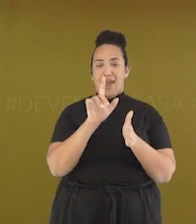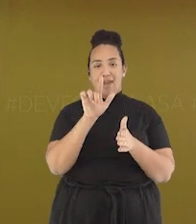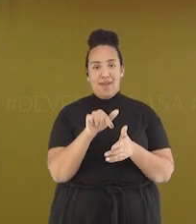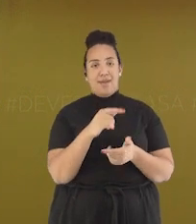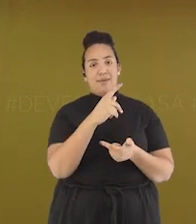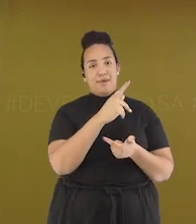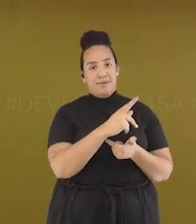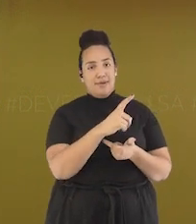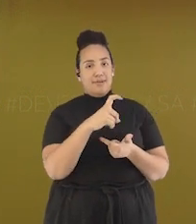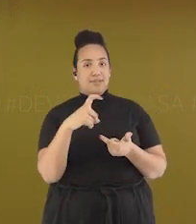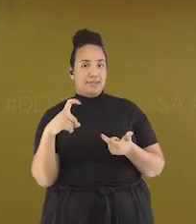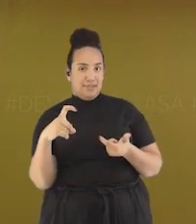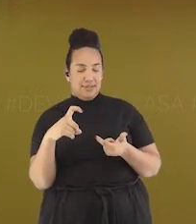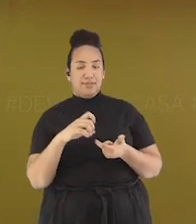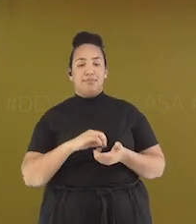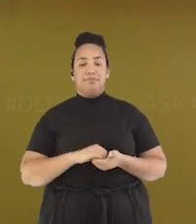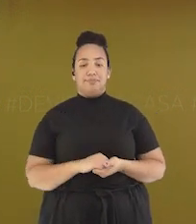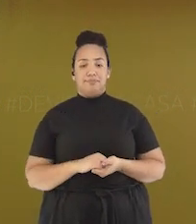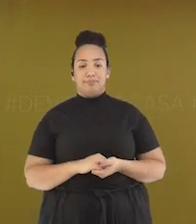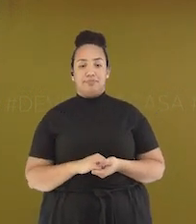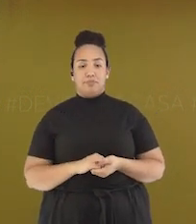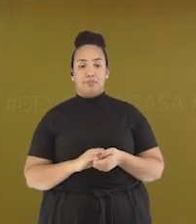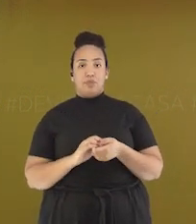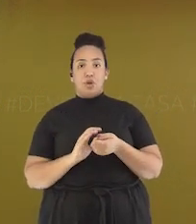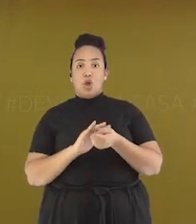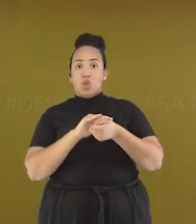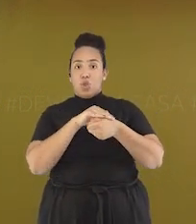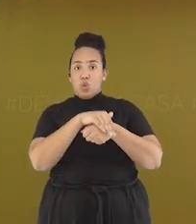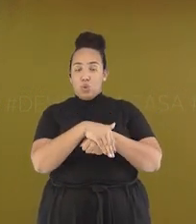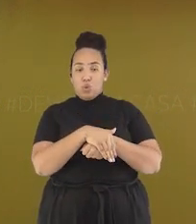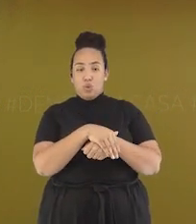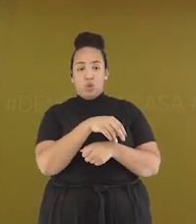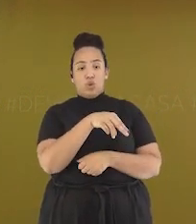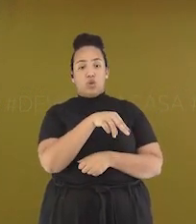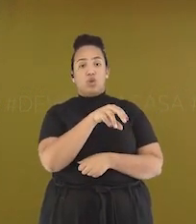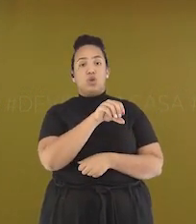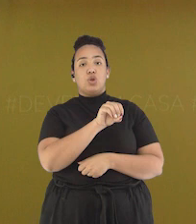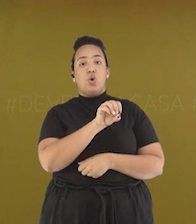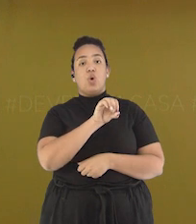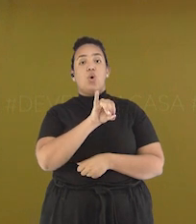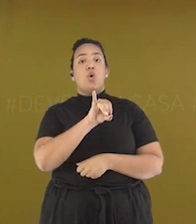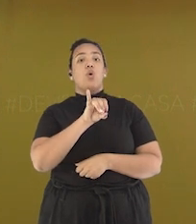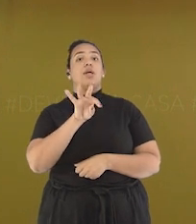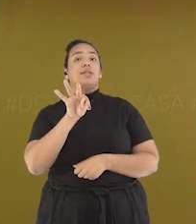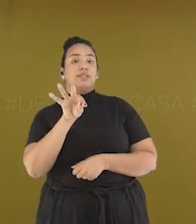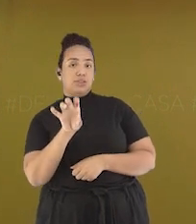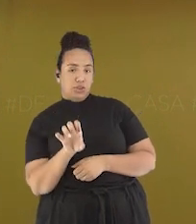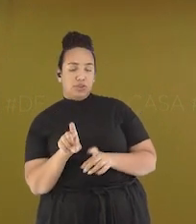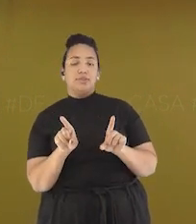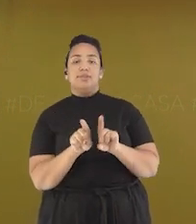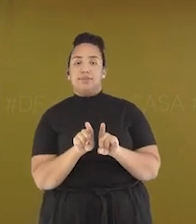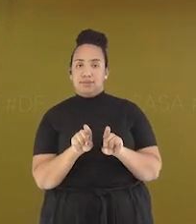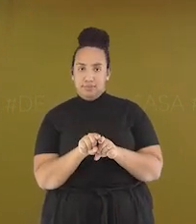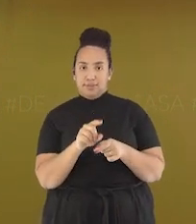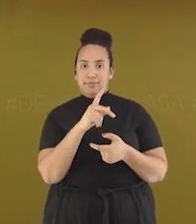Noite Última, penúltima É uma paroxítona